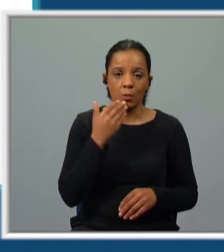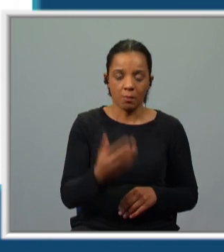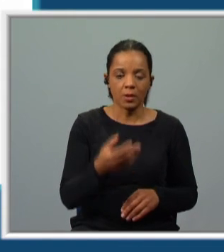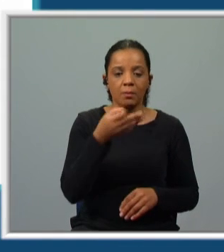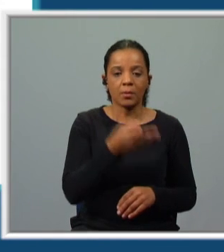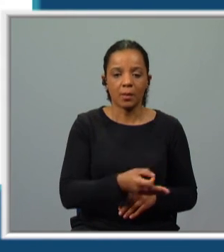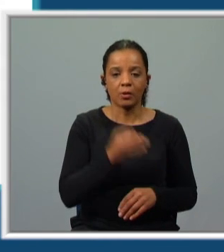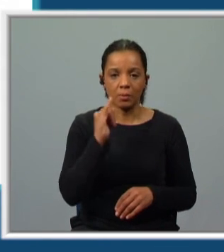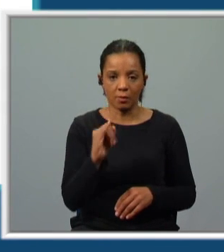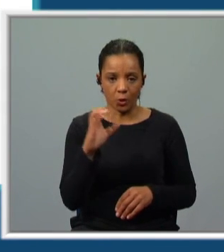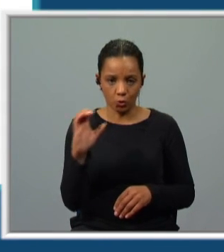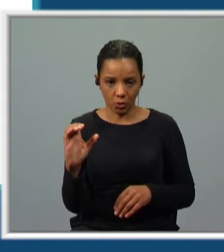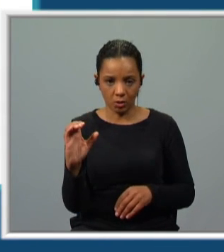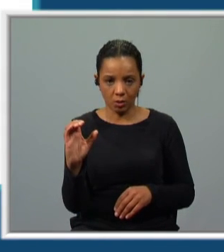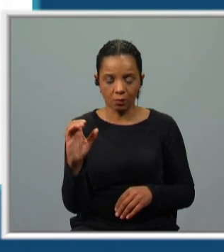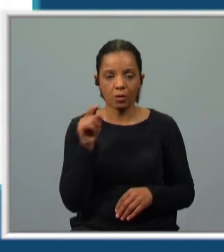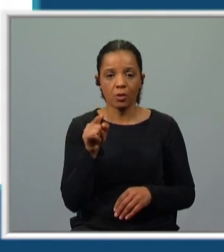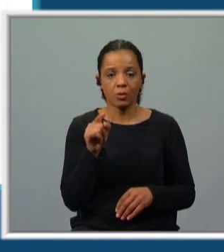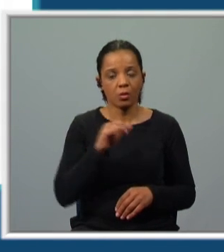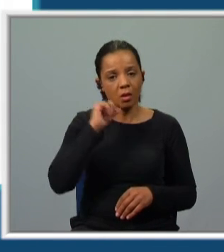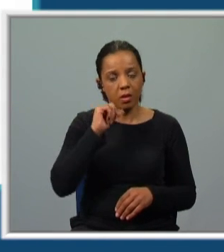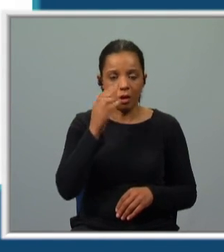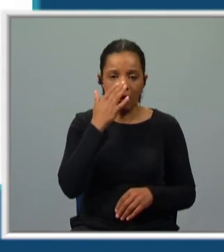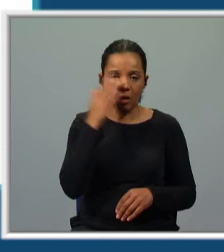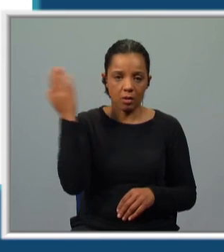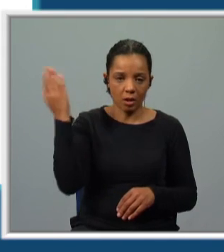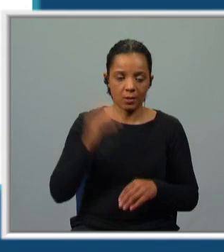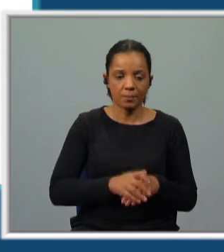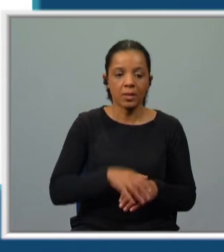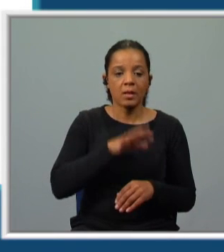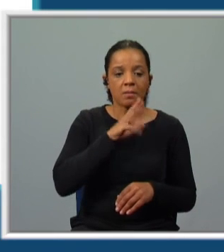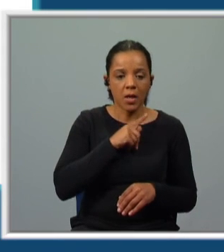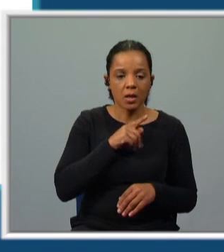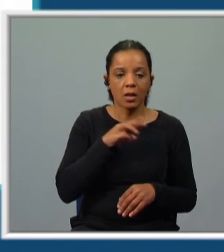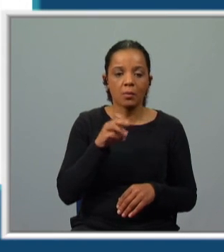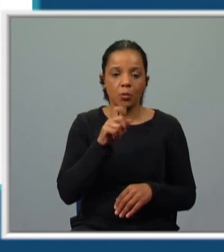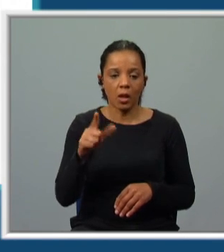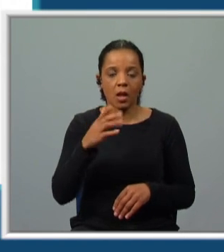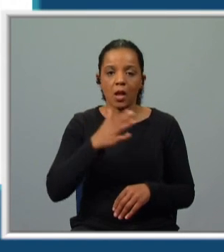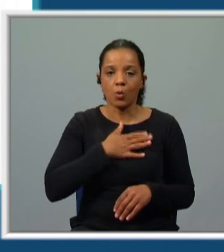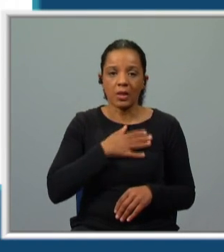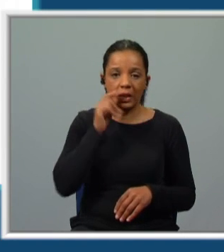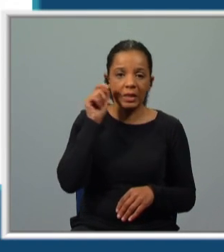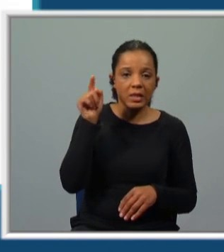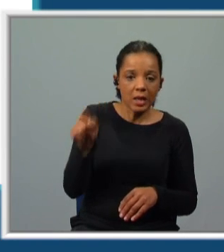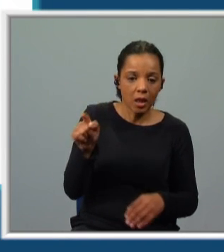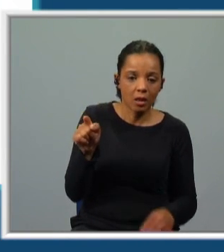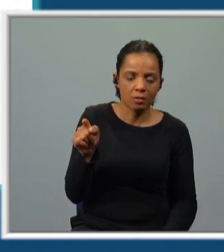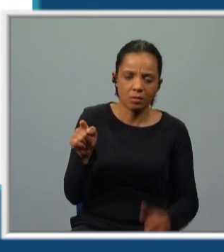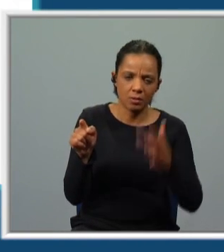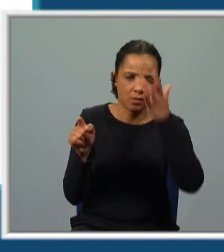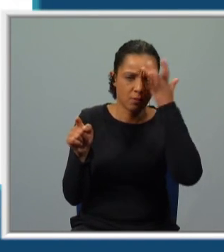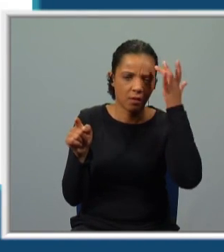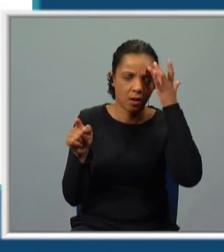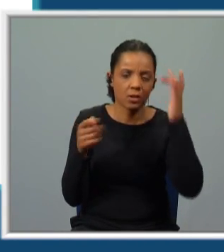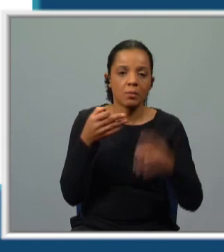pretérito imperfeito do conjuntivo, vais usar como está ali. A mãe do Manuel não queria que ele... E assim é fácil. Vamos usar o